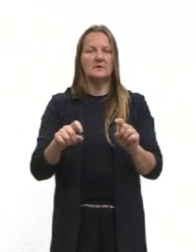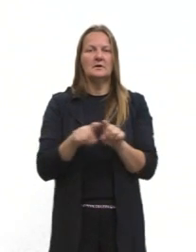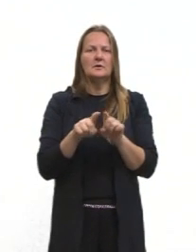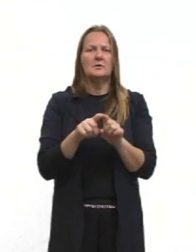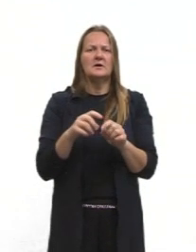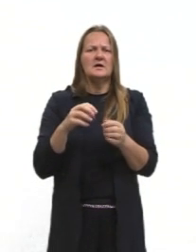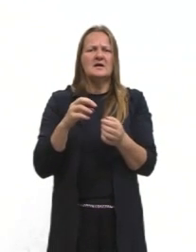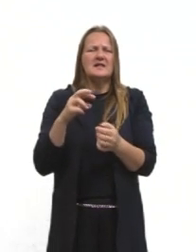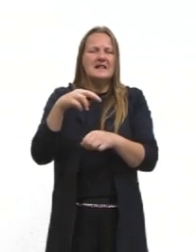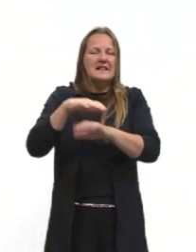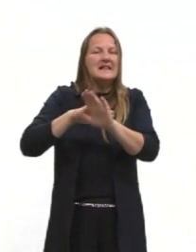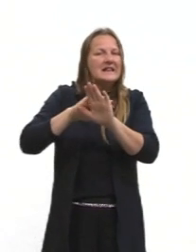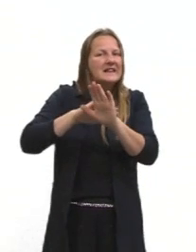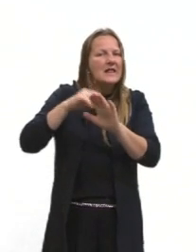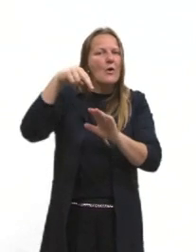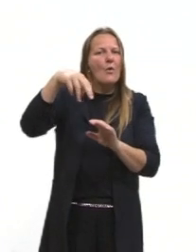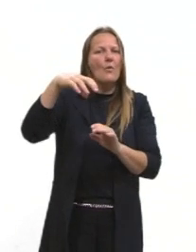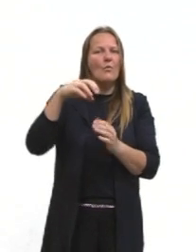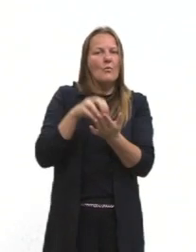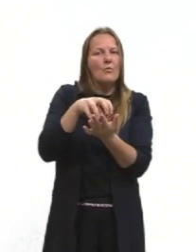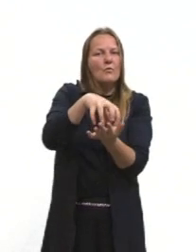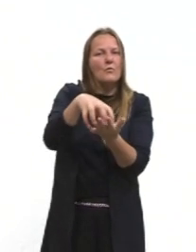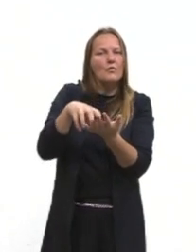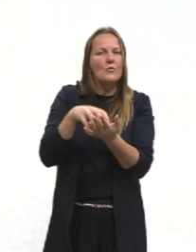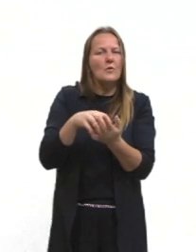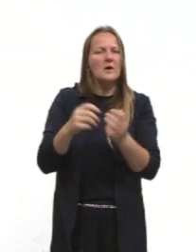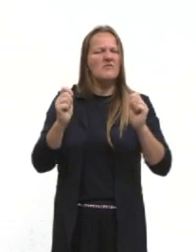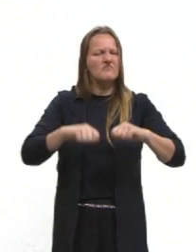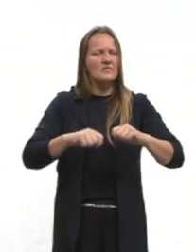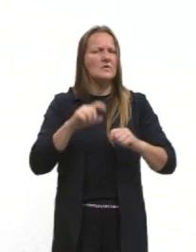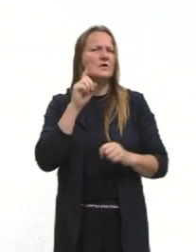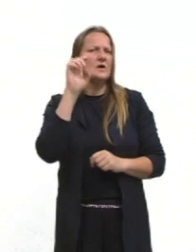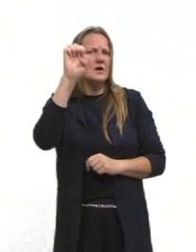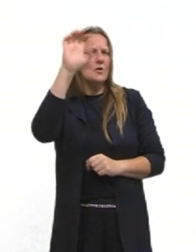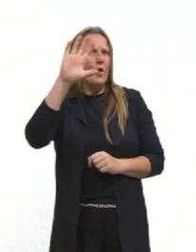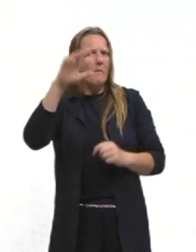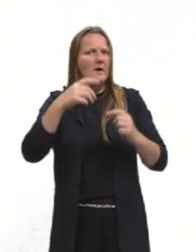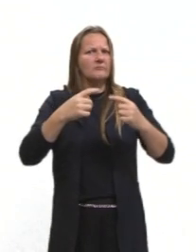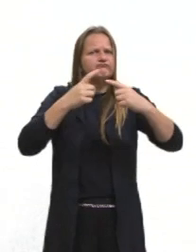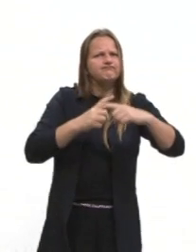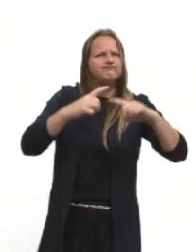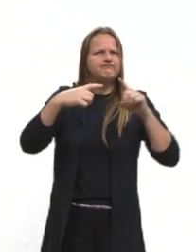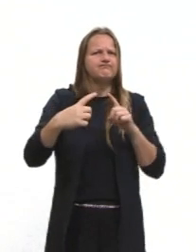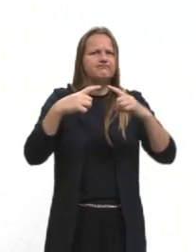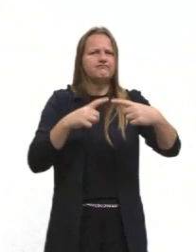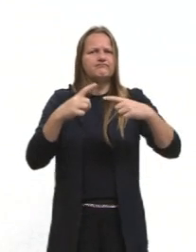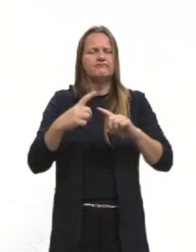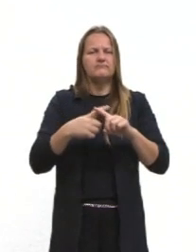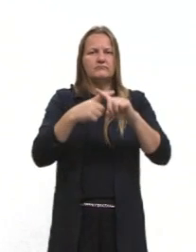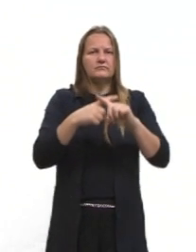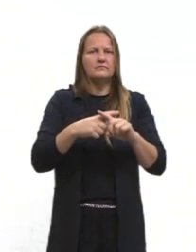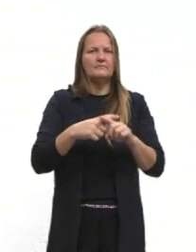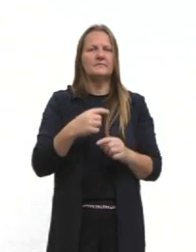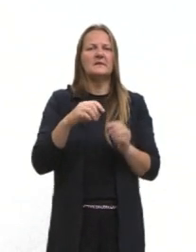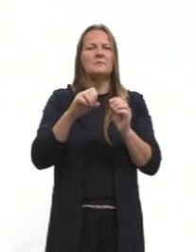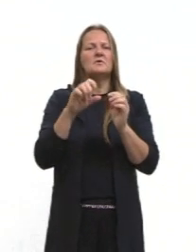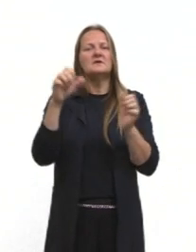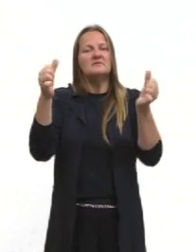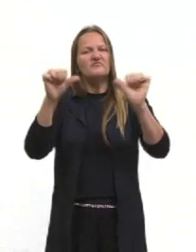neocolonialismo, a disputa entre as potências europeias. Depois da Primeira Guerra Mundial, crise de 1929,